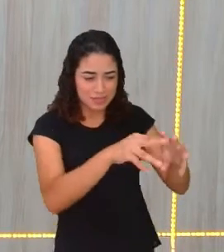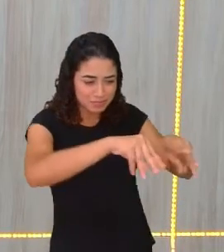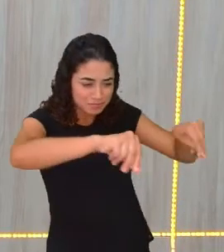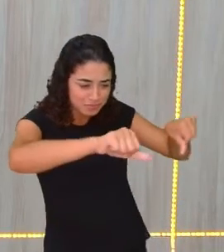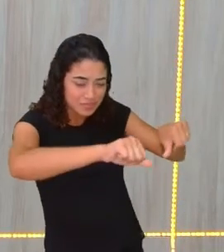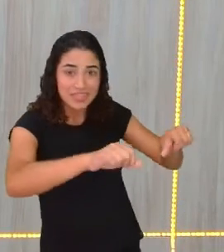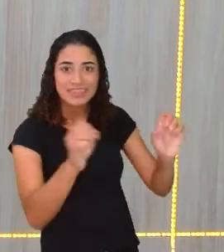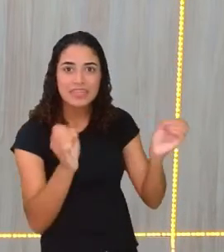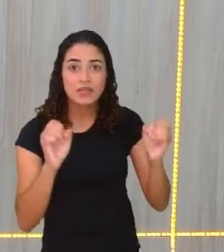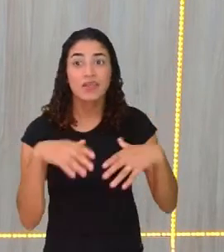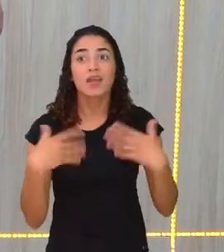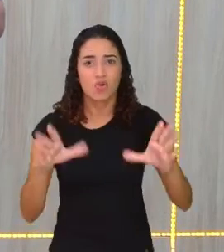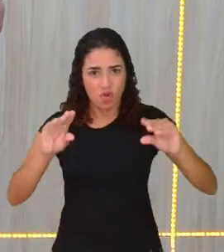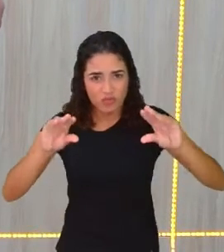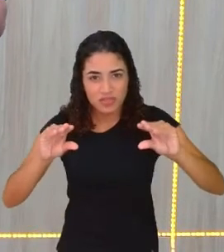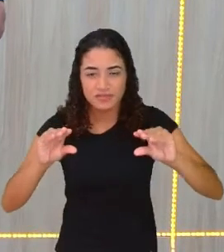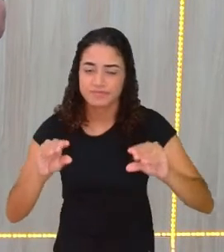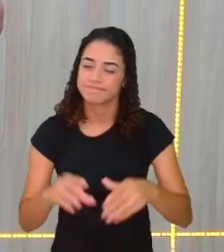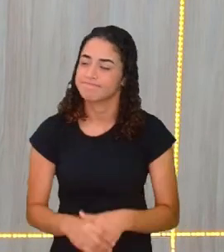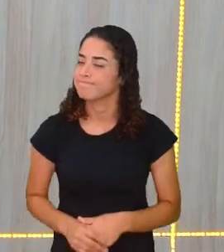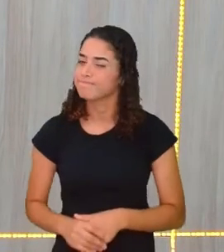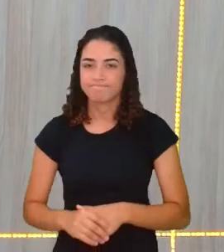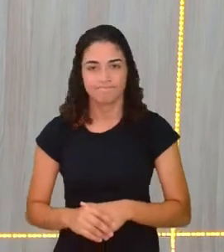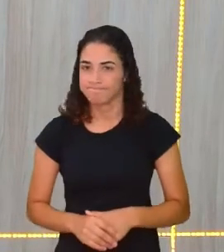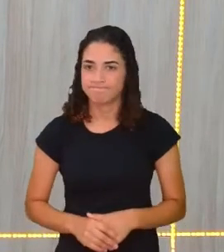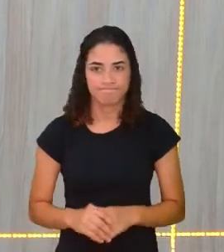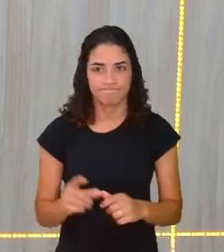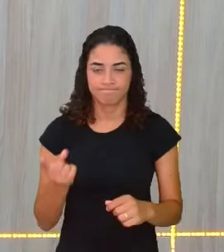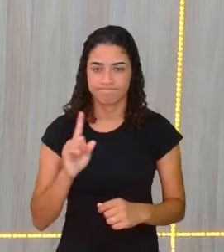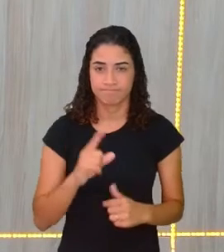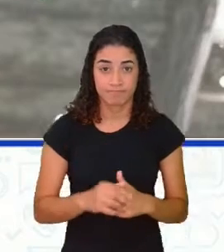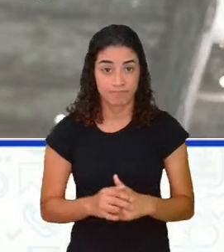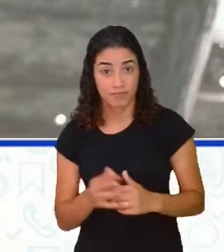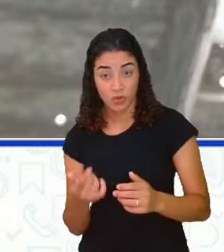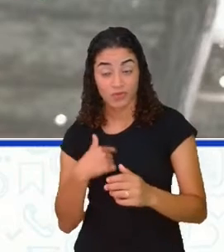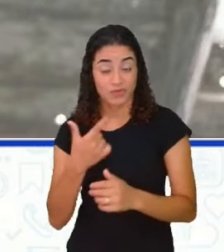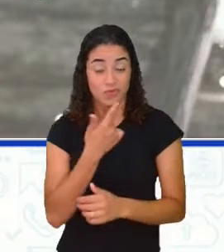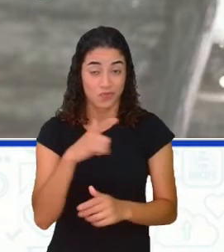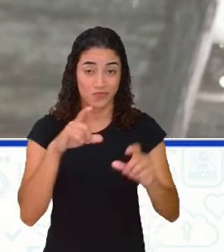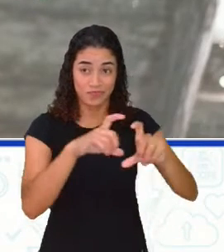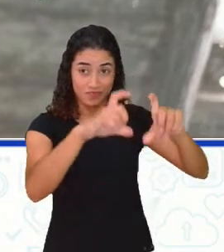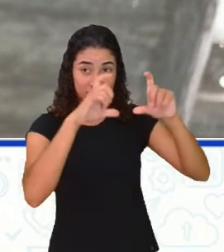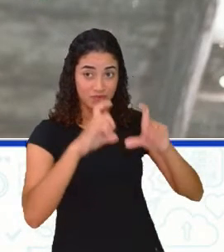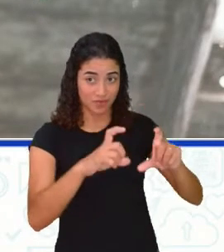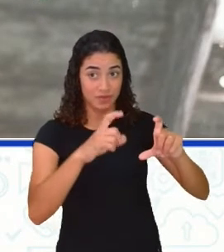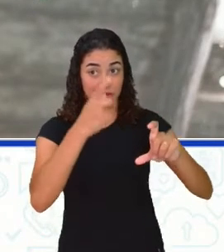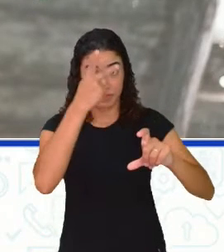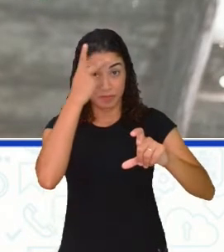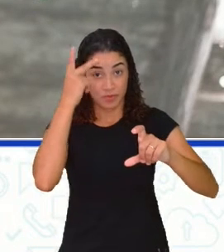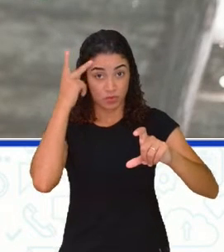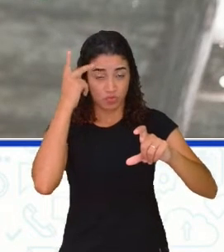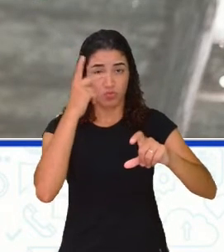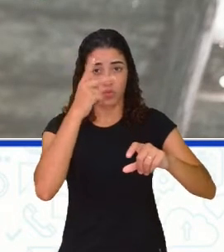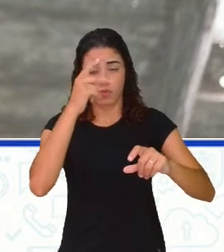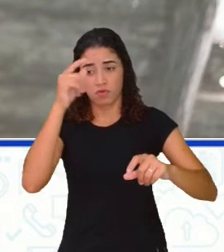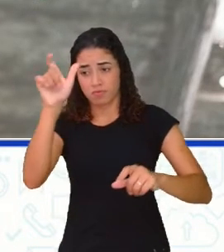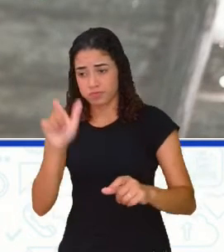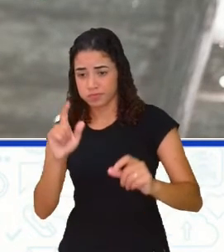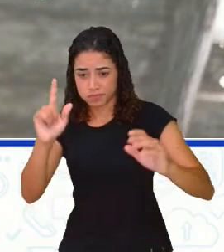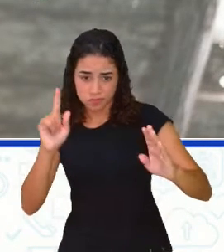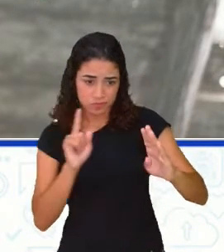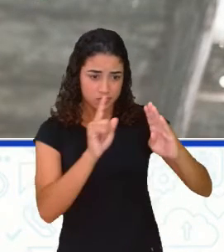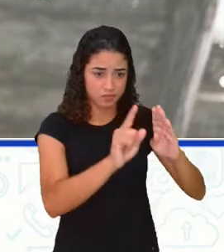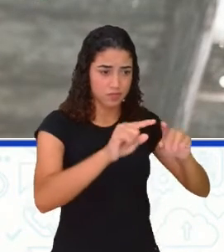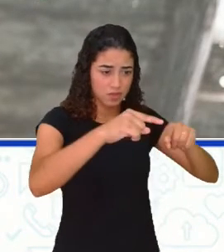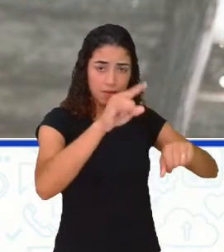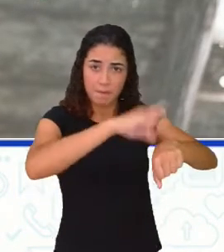confortável. Então, nós temos aí outros versos, não é? Ninguém podia fazer pipi, por que pinico não